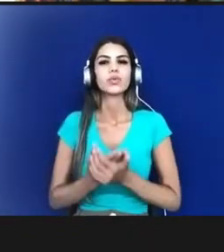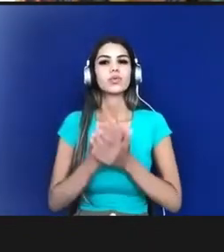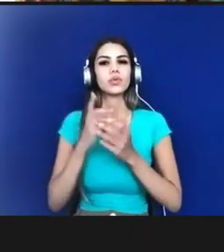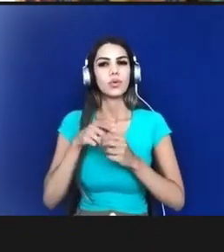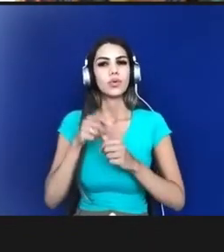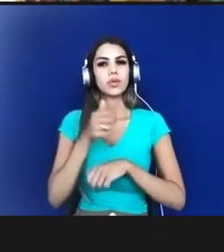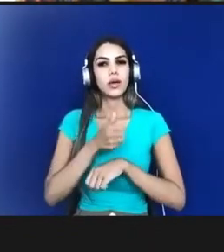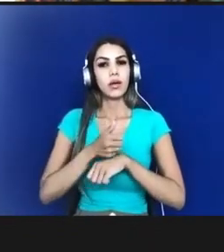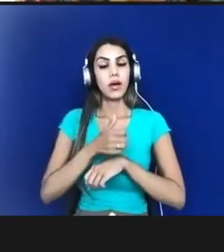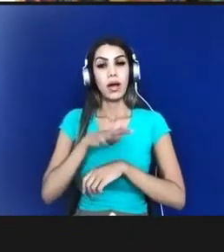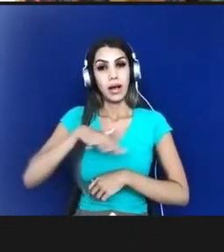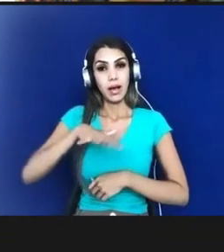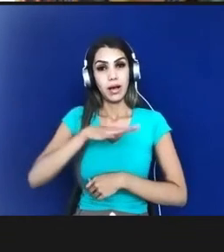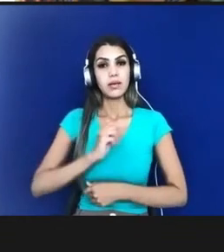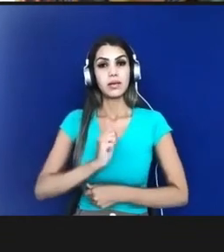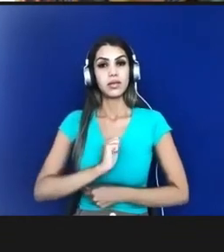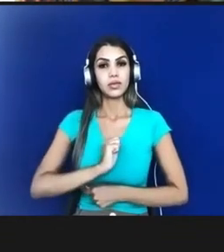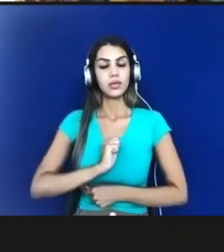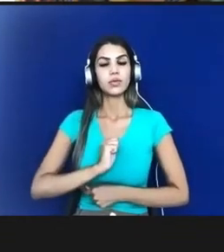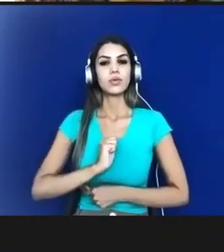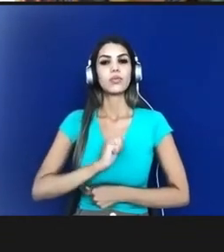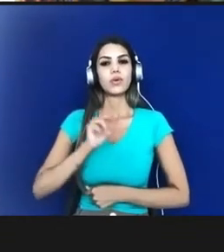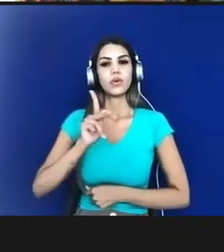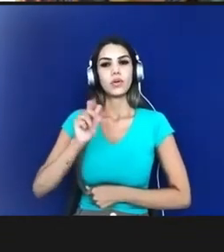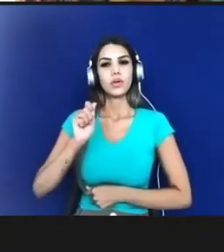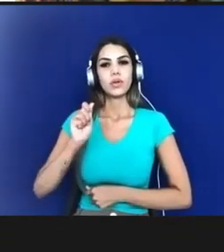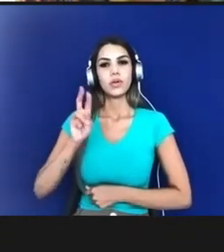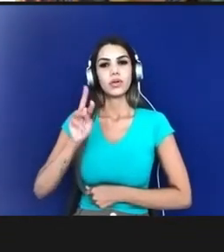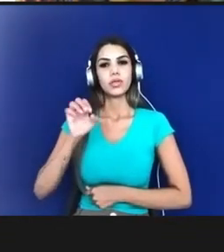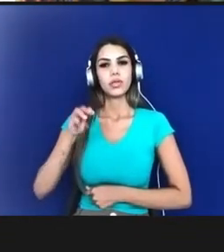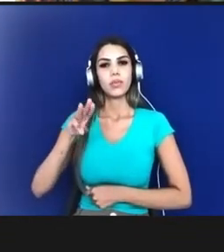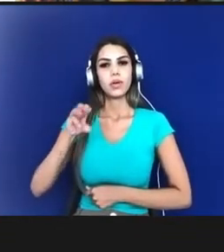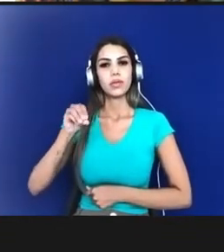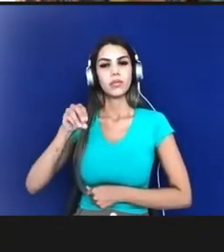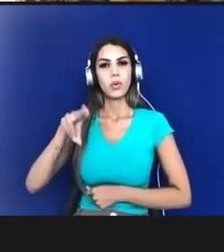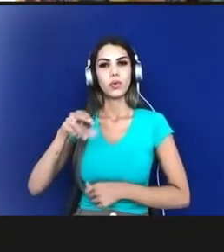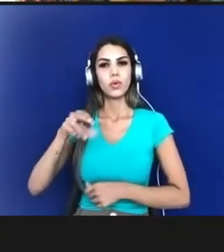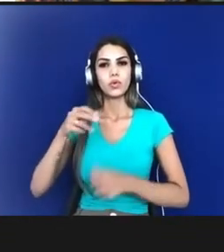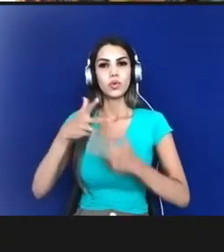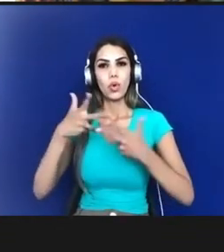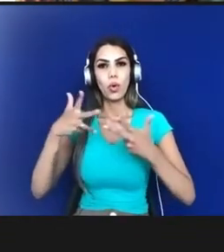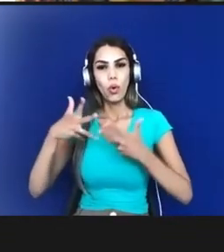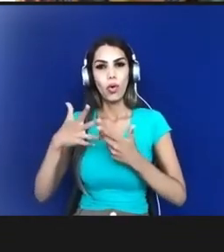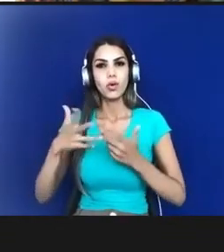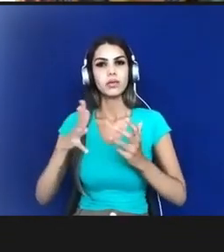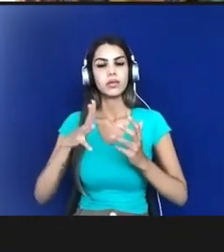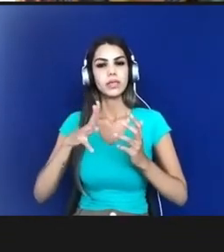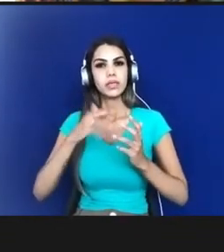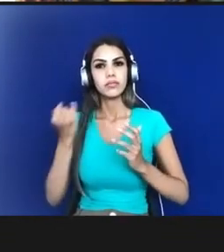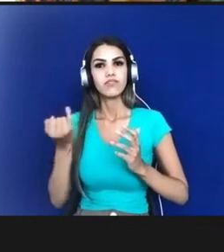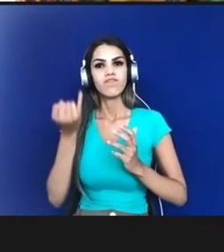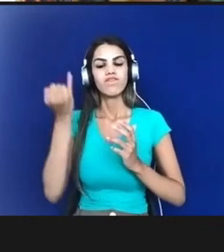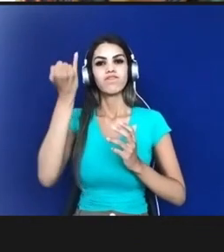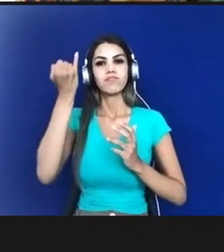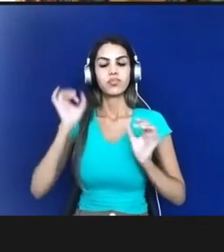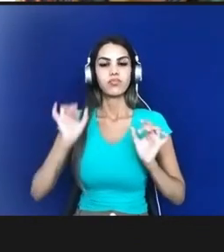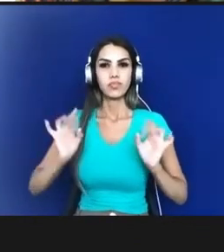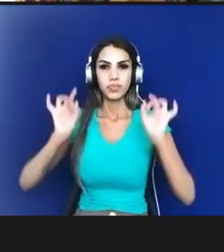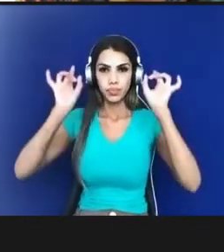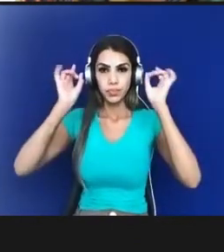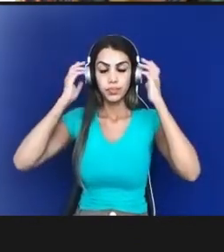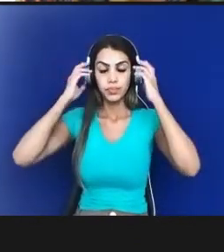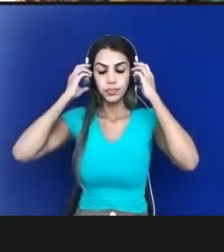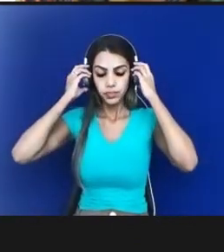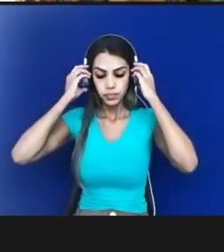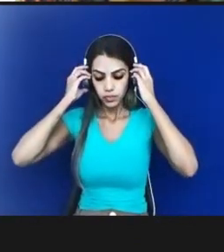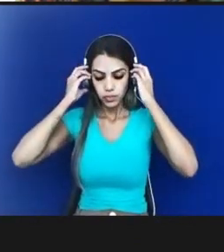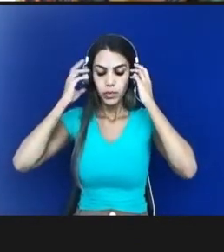isso então nós tivemos muitos avanços hoje o que nós temos é uma sociedade brasileira e aí gostei muito quando a Luciana falou